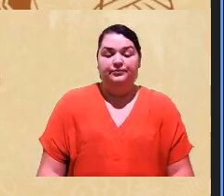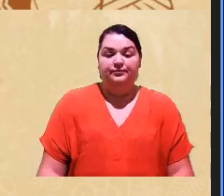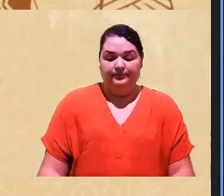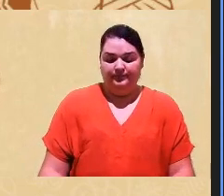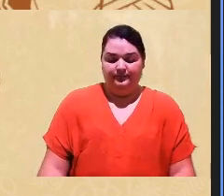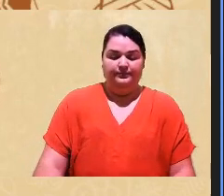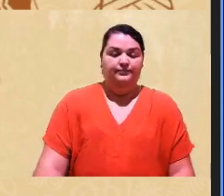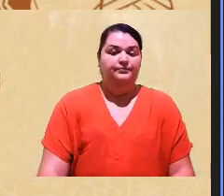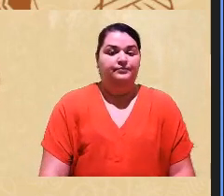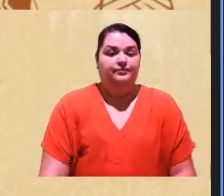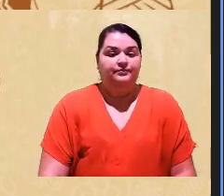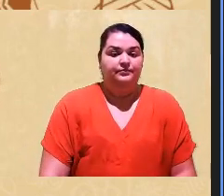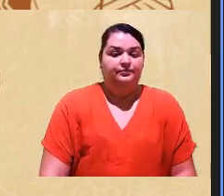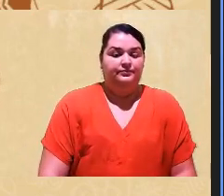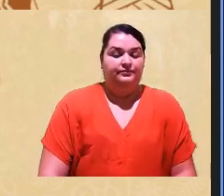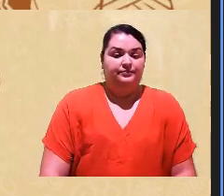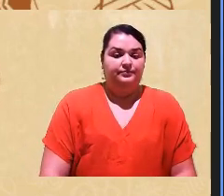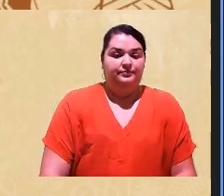30% de